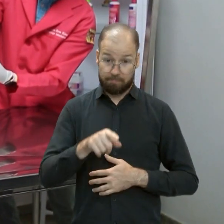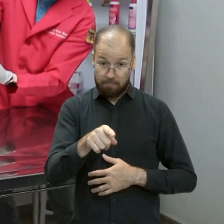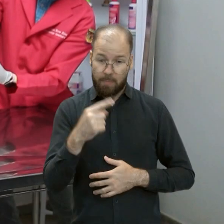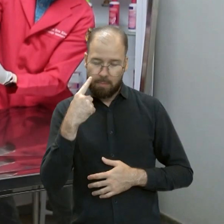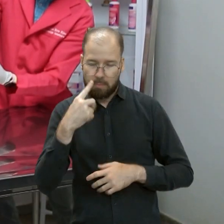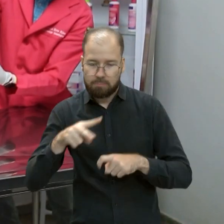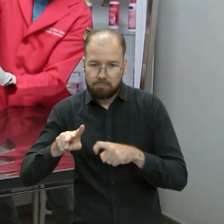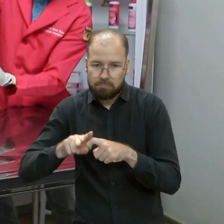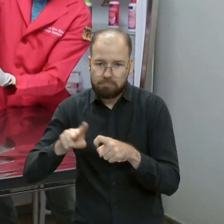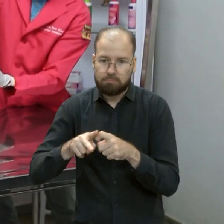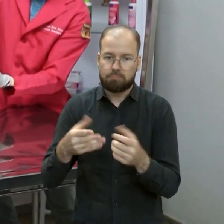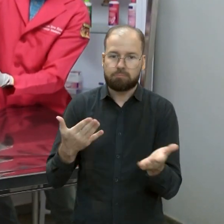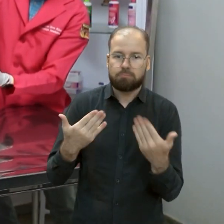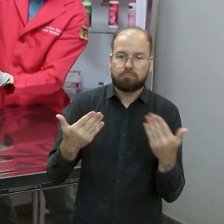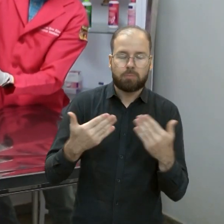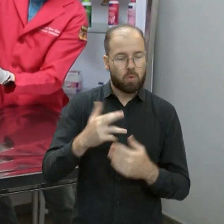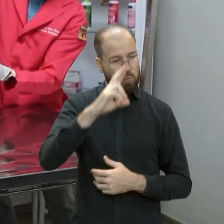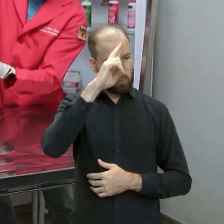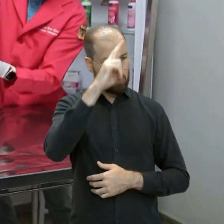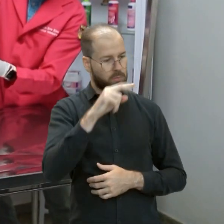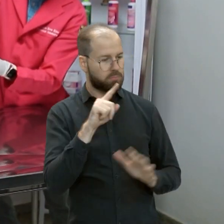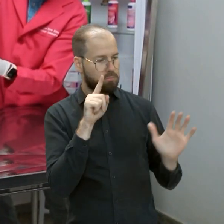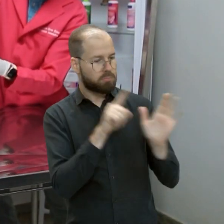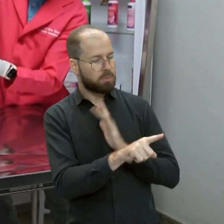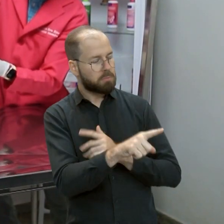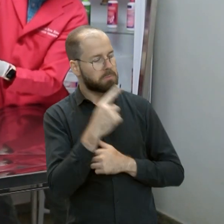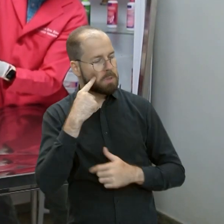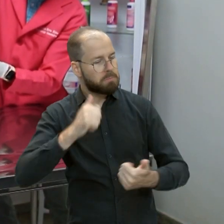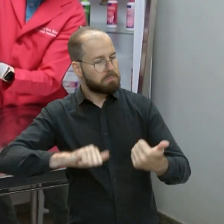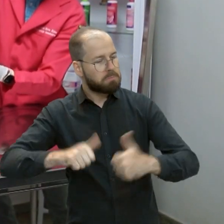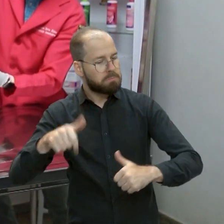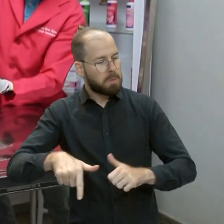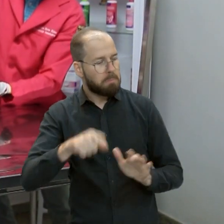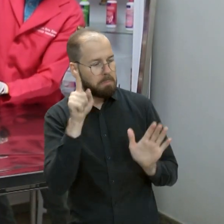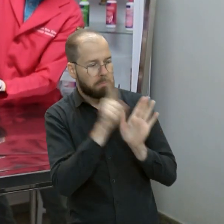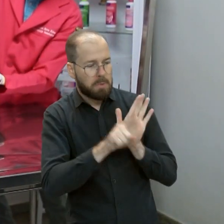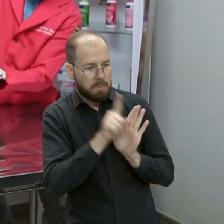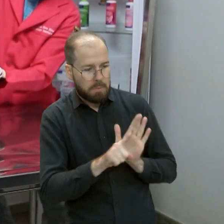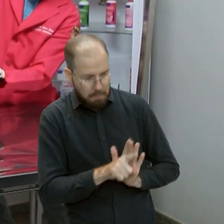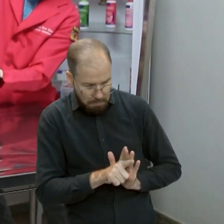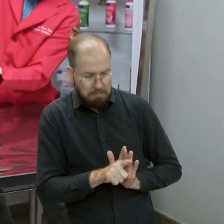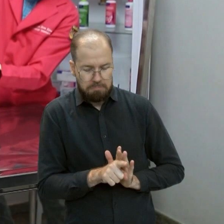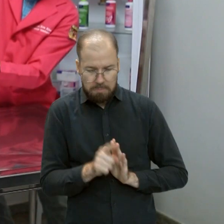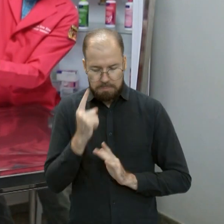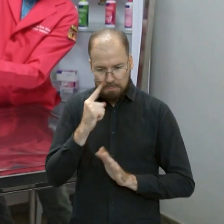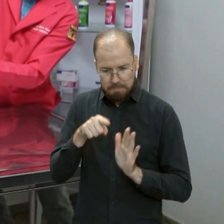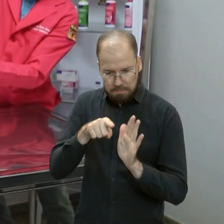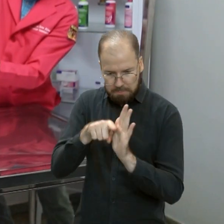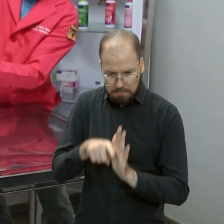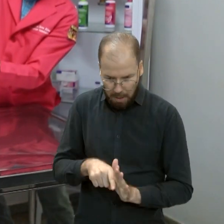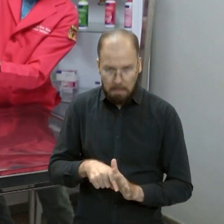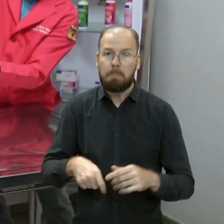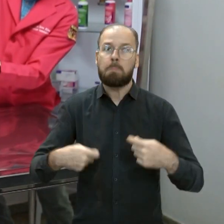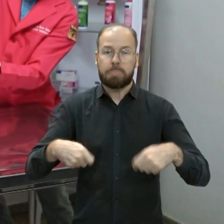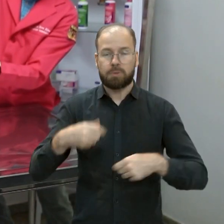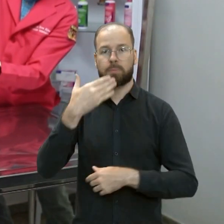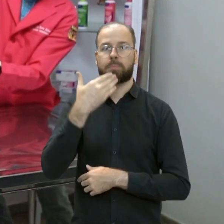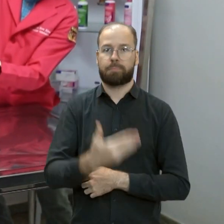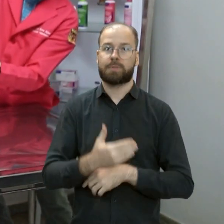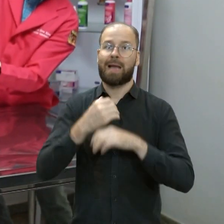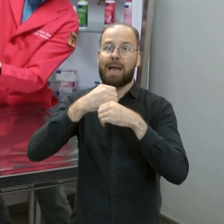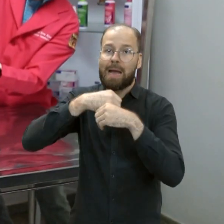conversa com o tutor, analisa o bichão e, se for necessário, pede exames. A boa notícia é que alguns